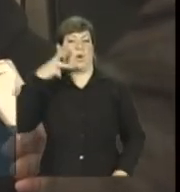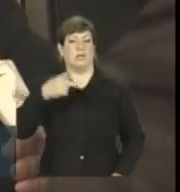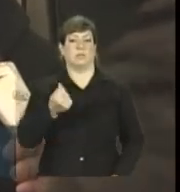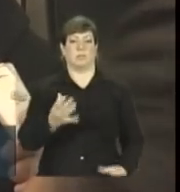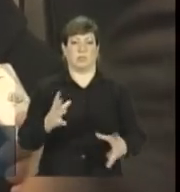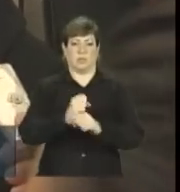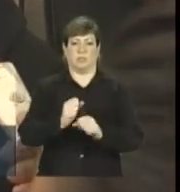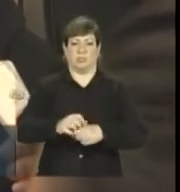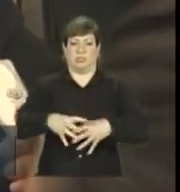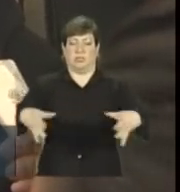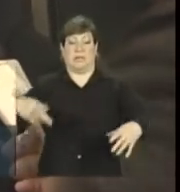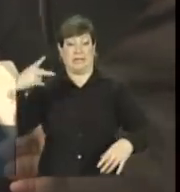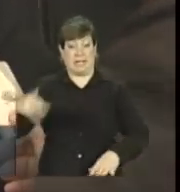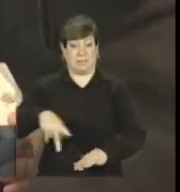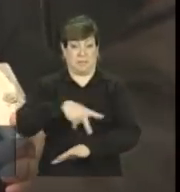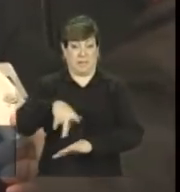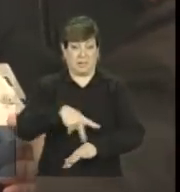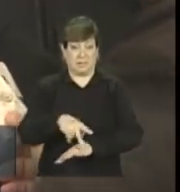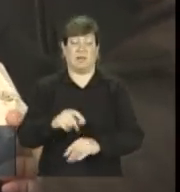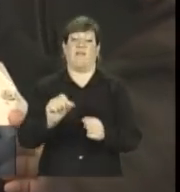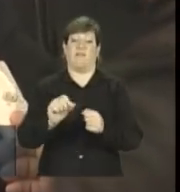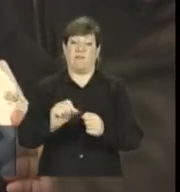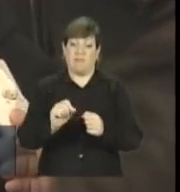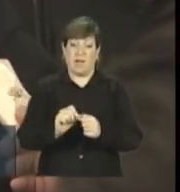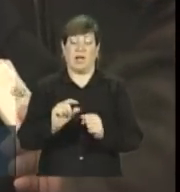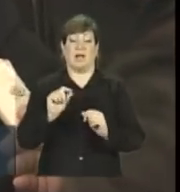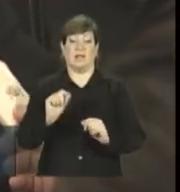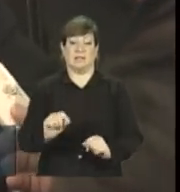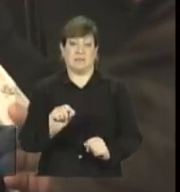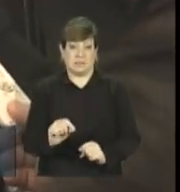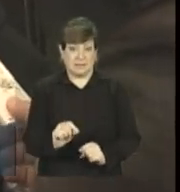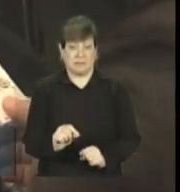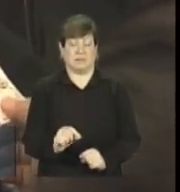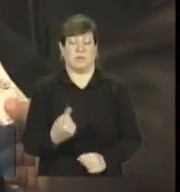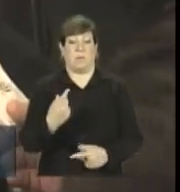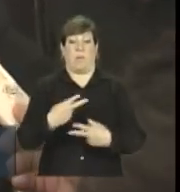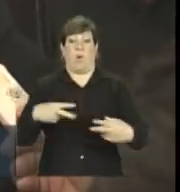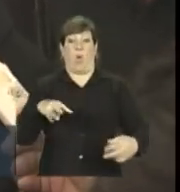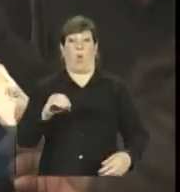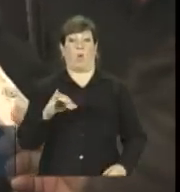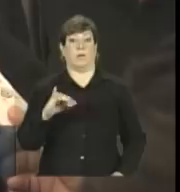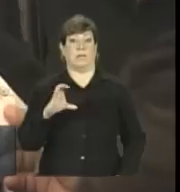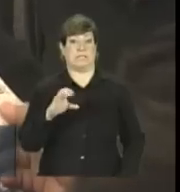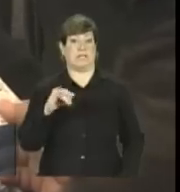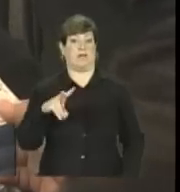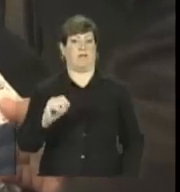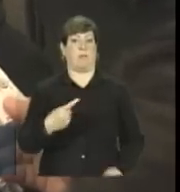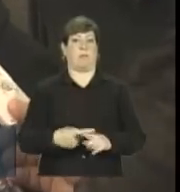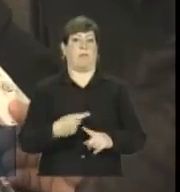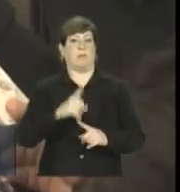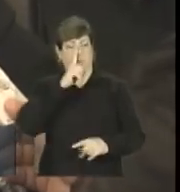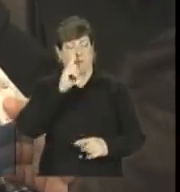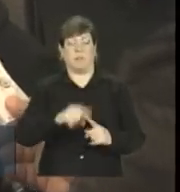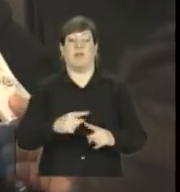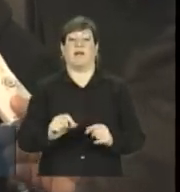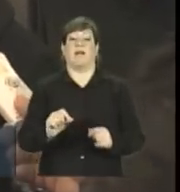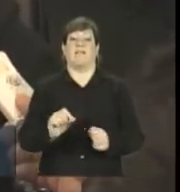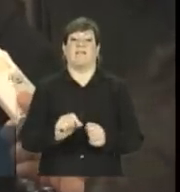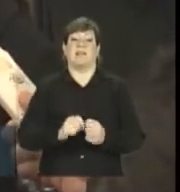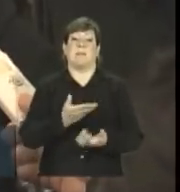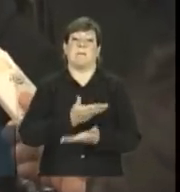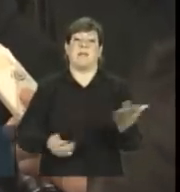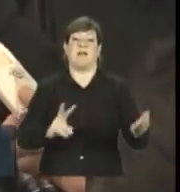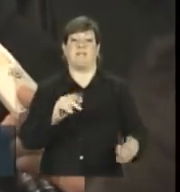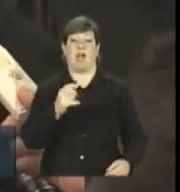expansionista desse país produz um efeito extremamente nocível, porque desvaloriza, desvaloriza de forma artificial as